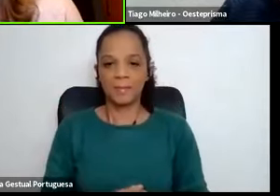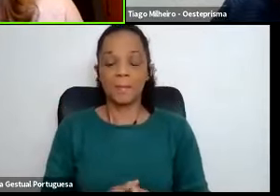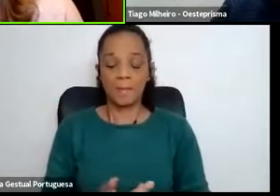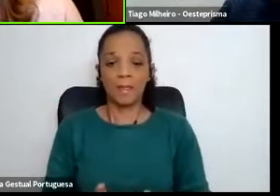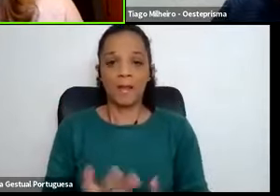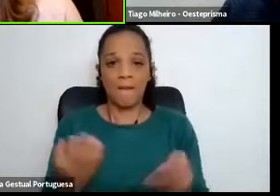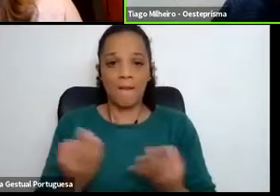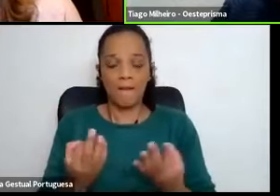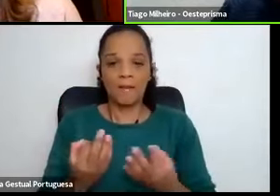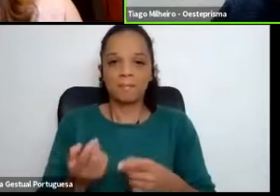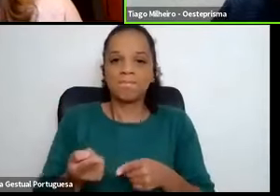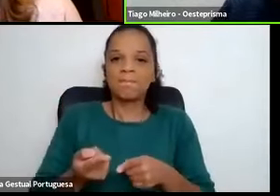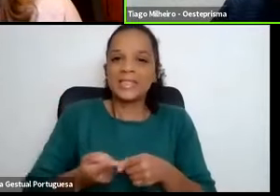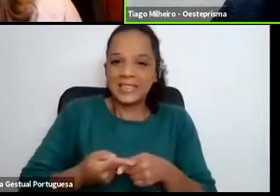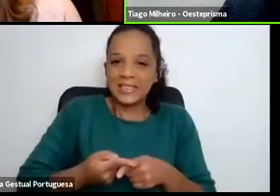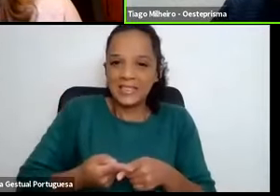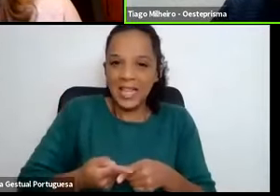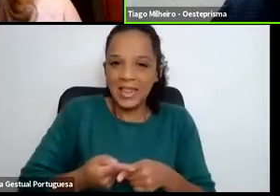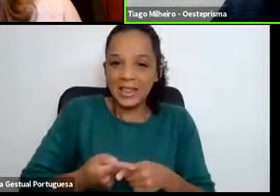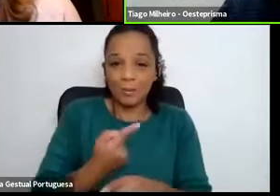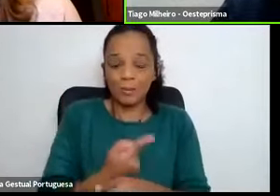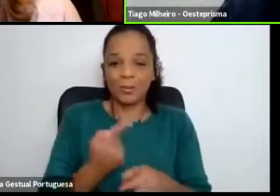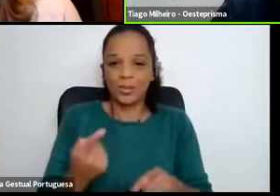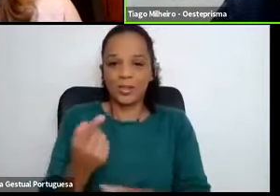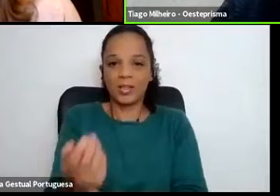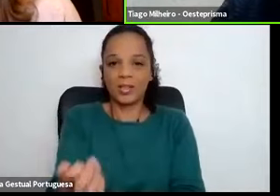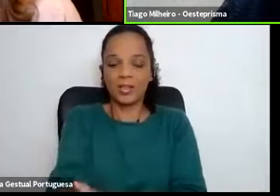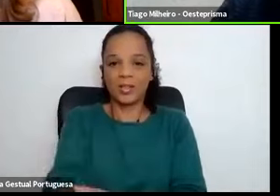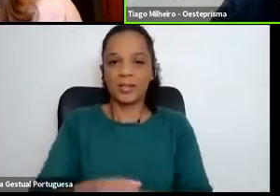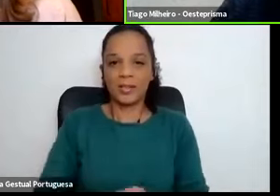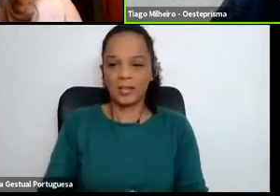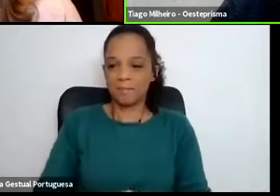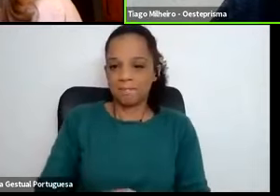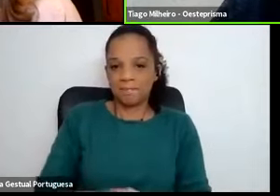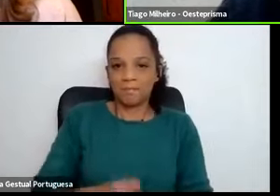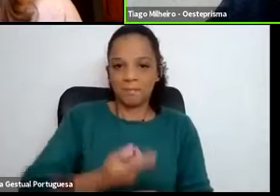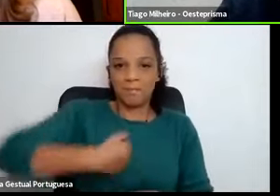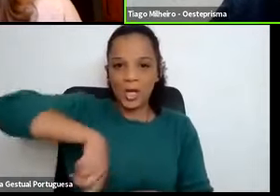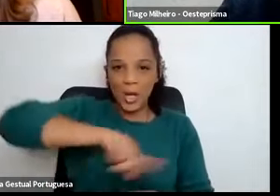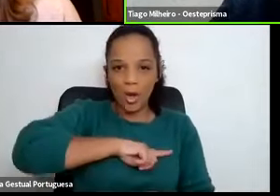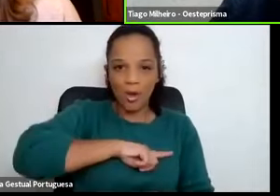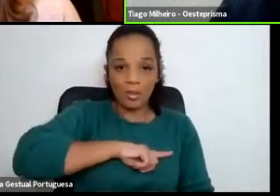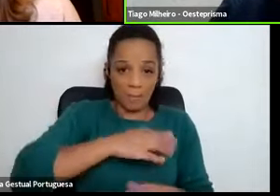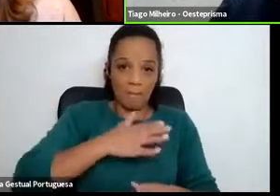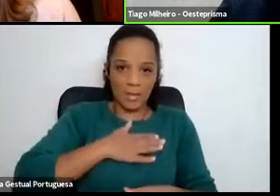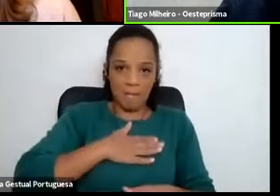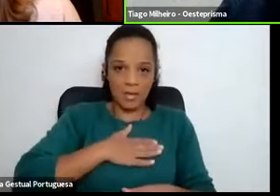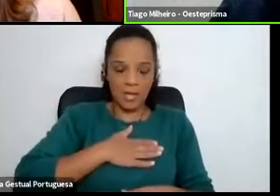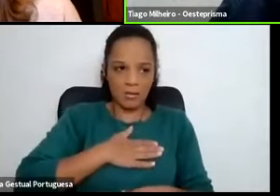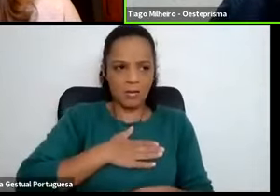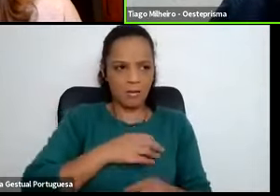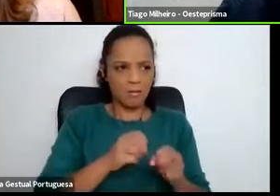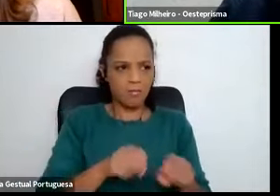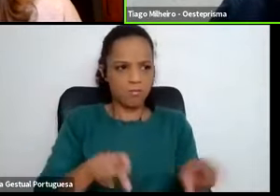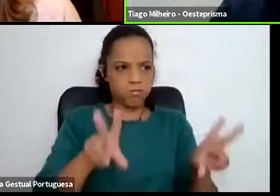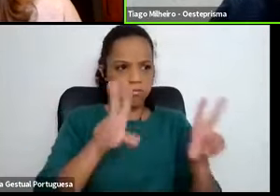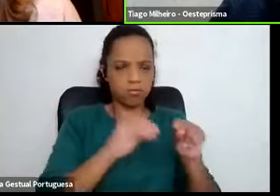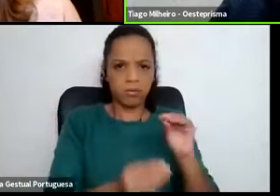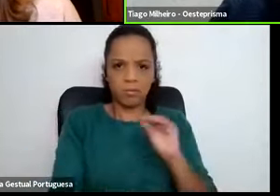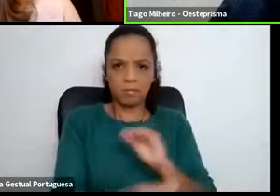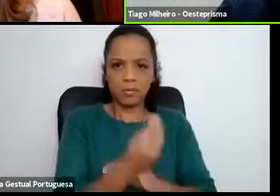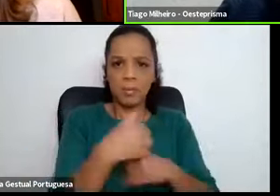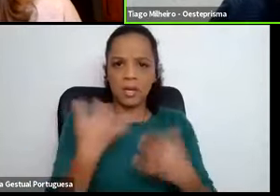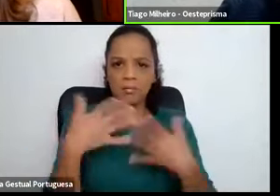Foi muito interessante na perspectiva em que, mesmo para nós, era novidade, e para mim em particular. Mas foi uma